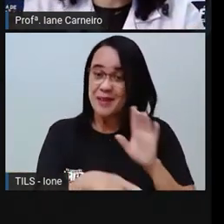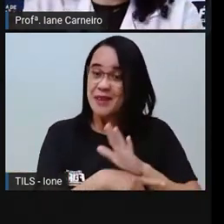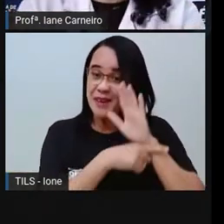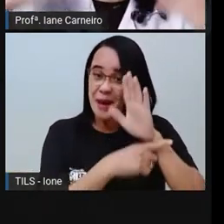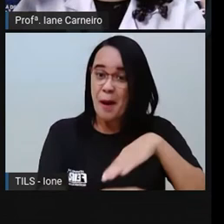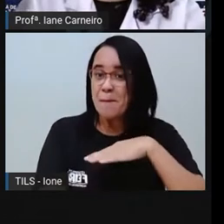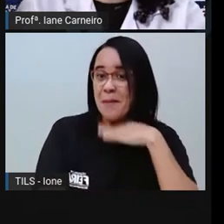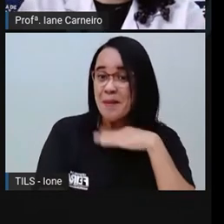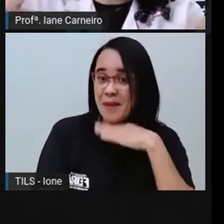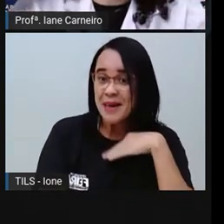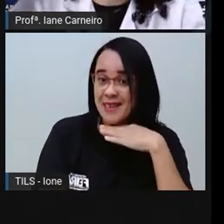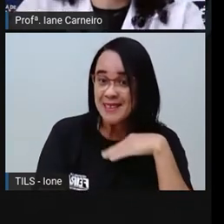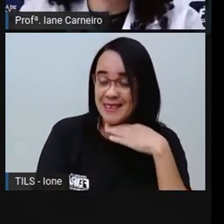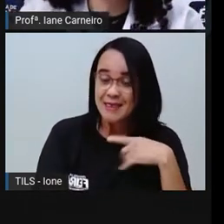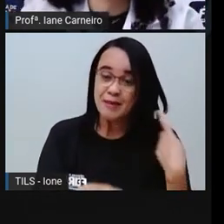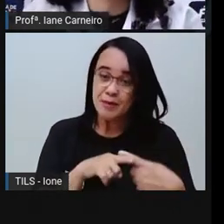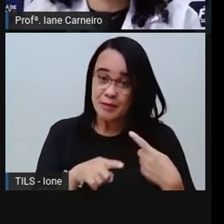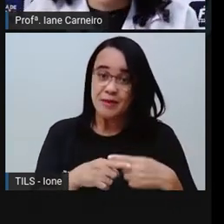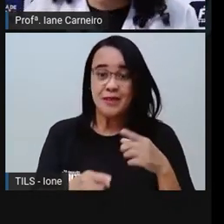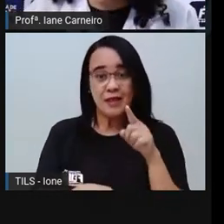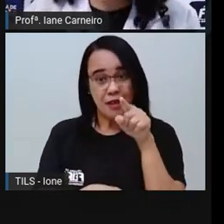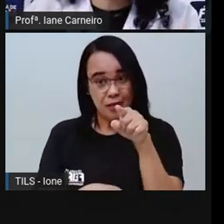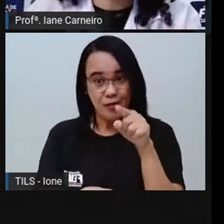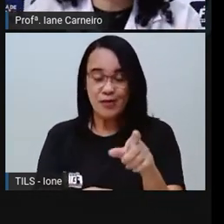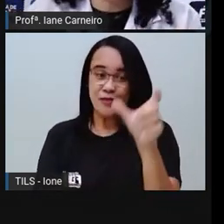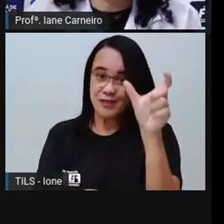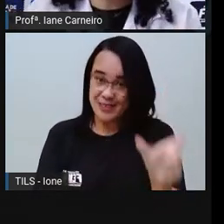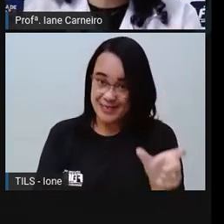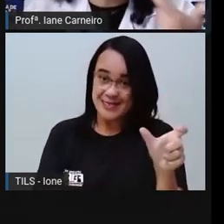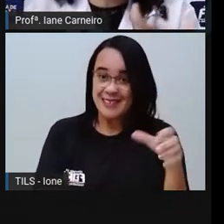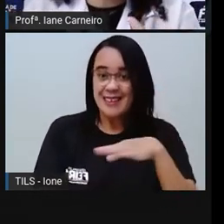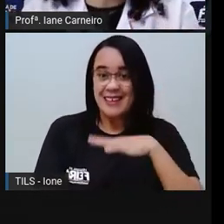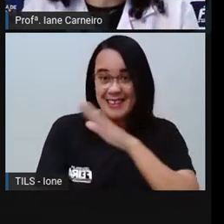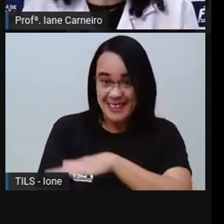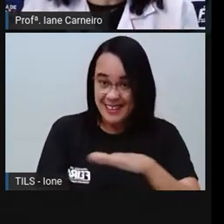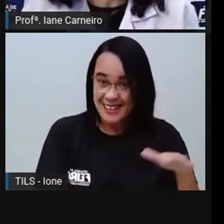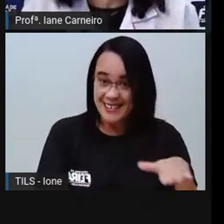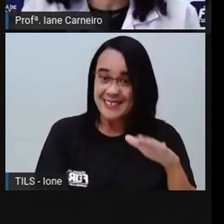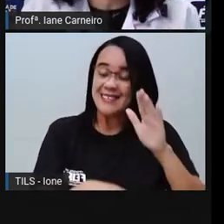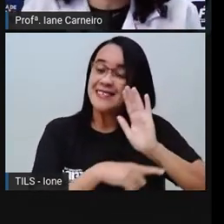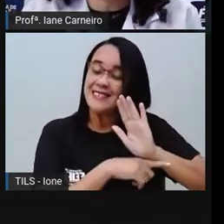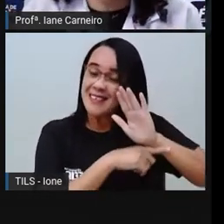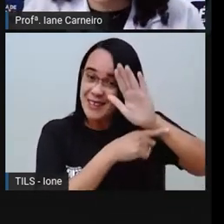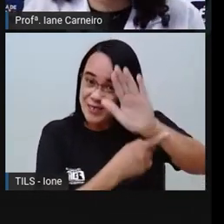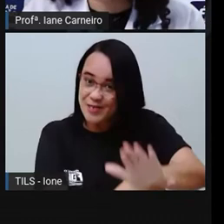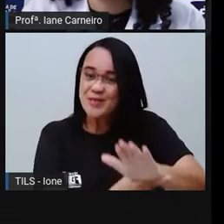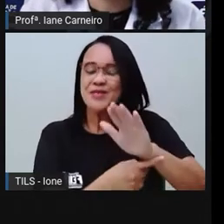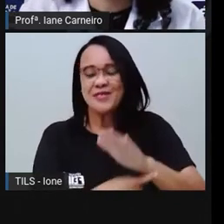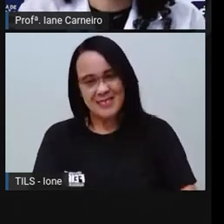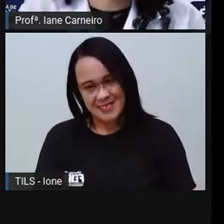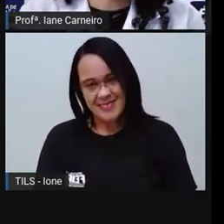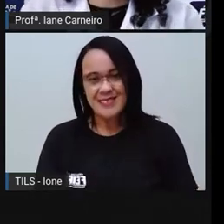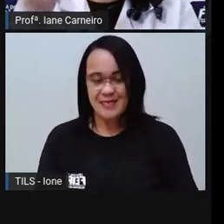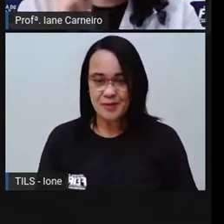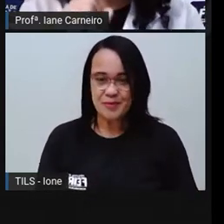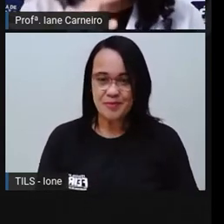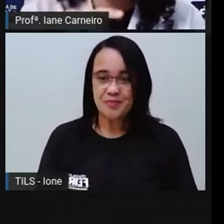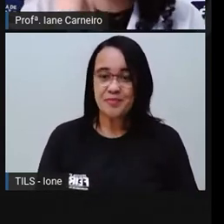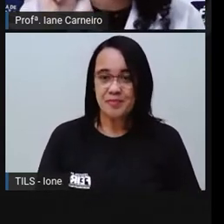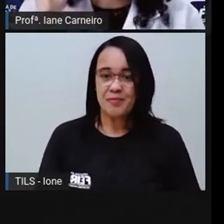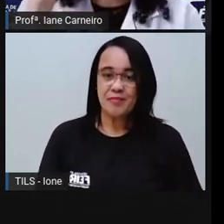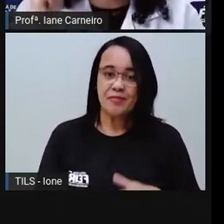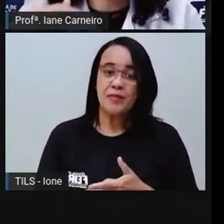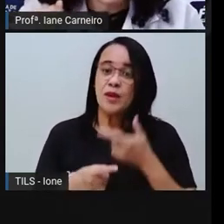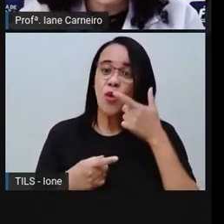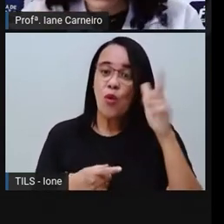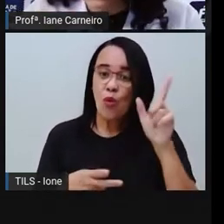faria isso já vai fazer outra coisa, né? E é algo que a criança consegue ajudar muito bem. Outra tarefa,